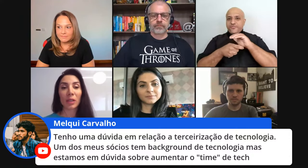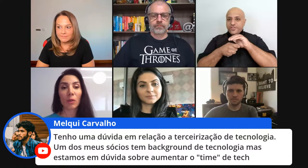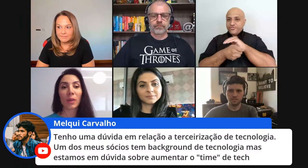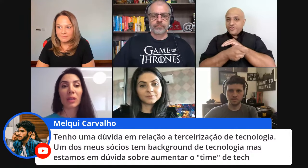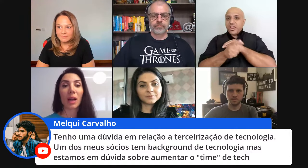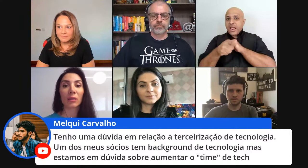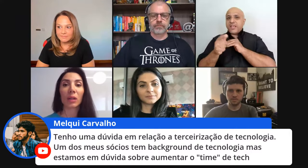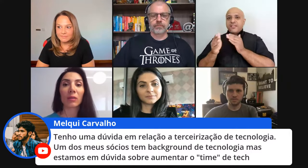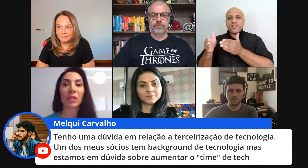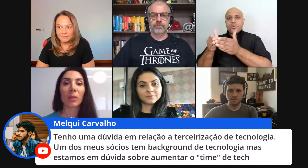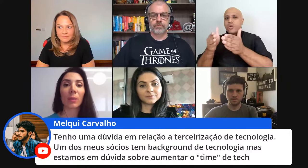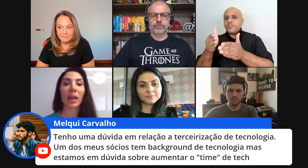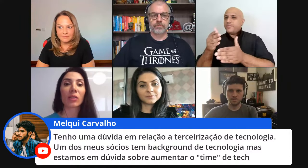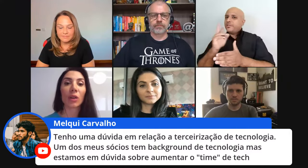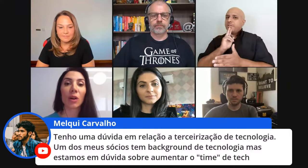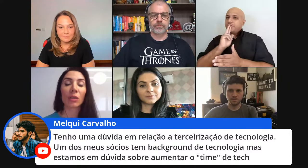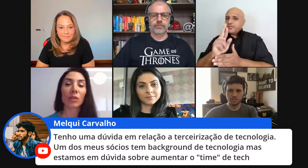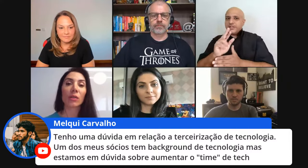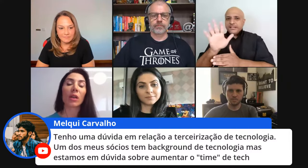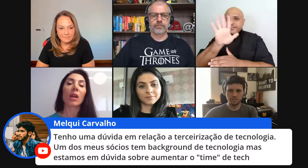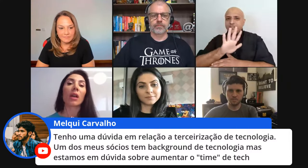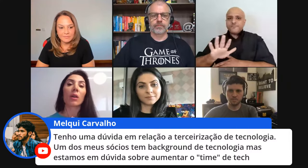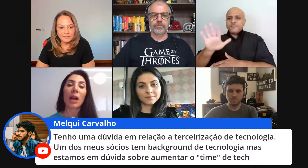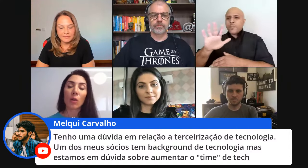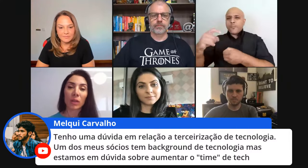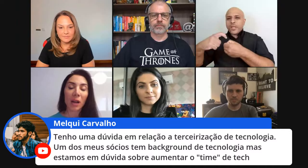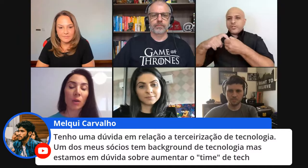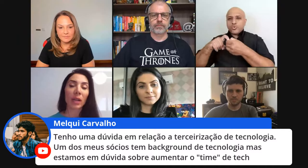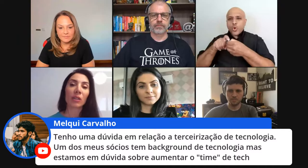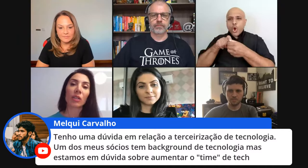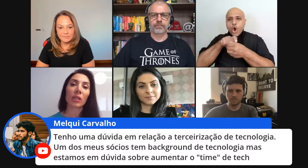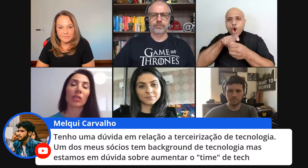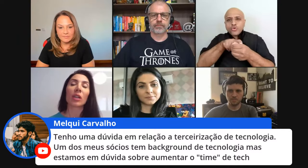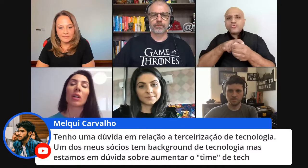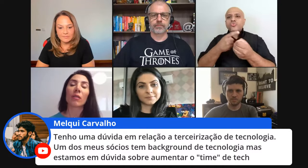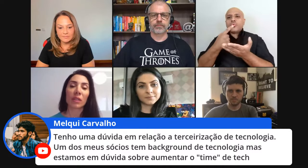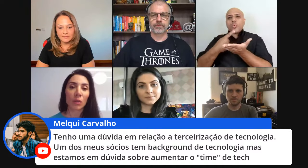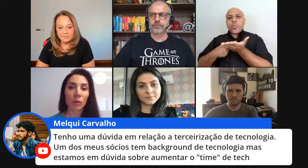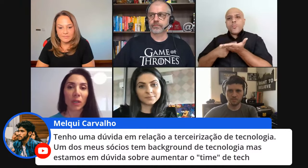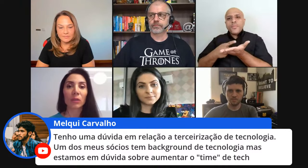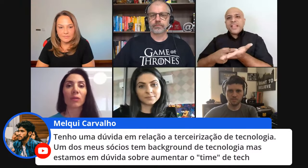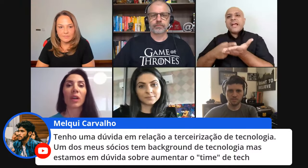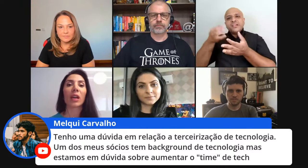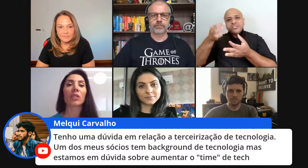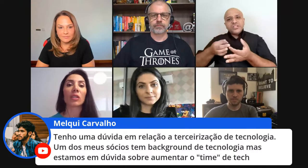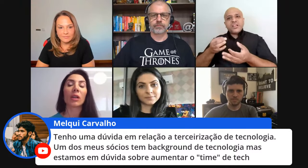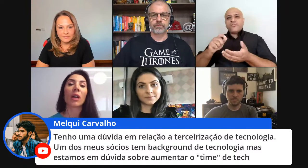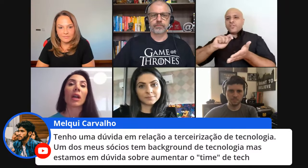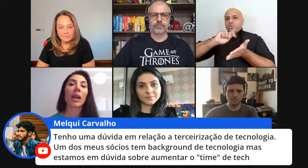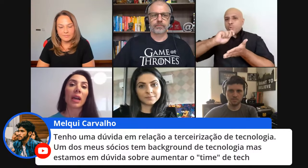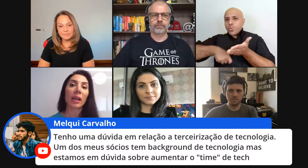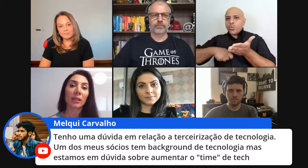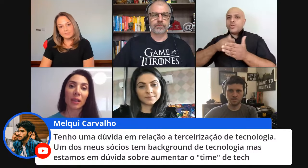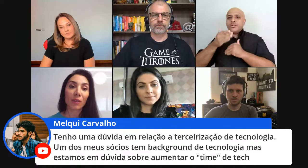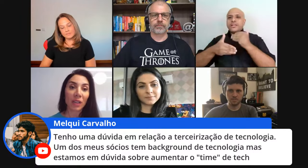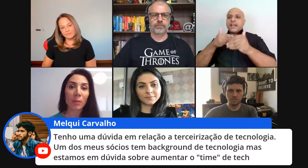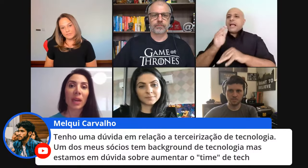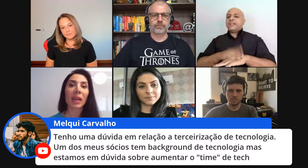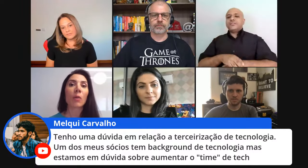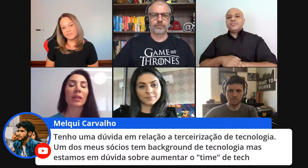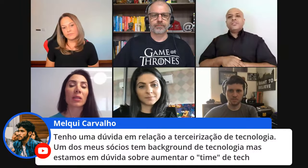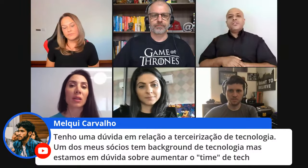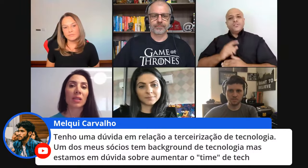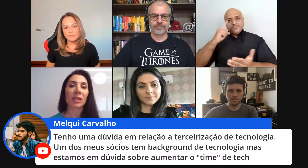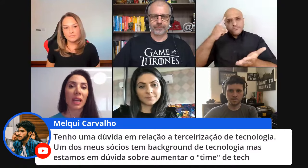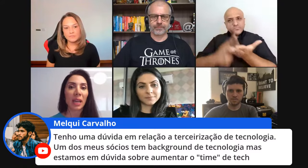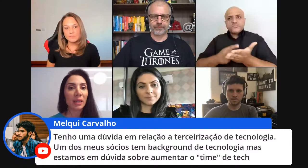caminho mais recomendado né você mapear sócios acordar com eles direitinho fazer um contato investing definir